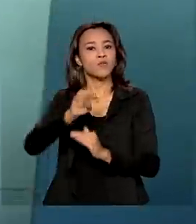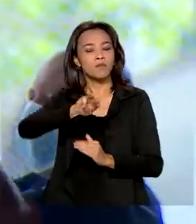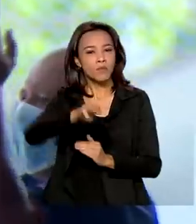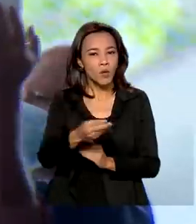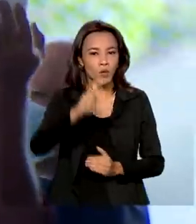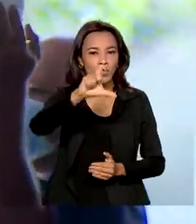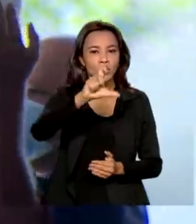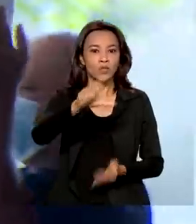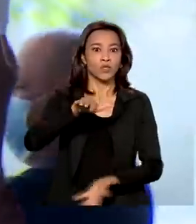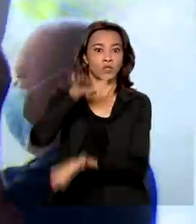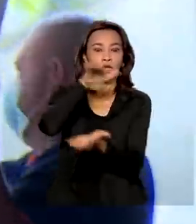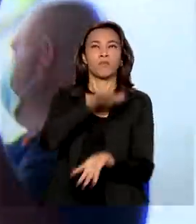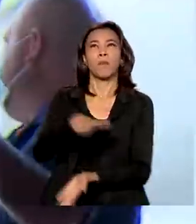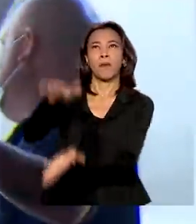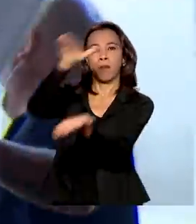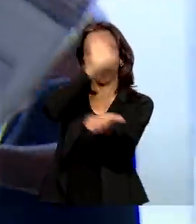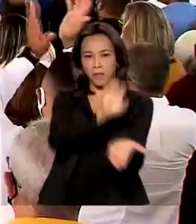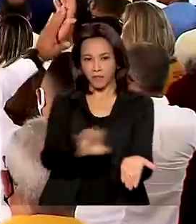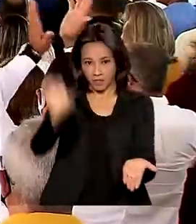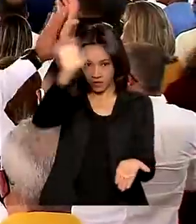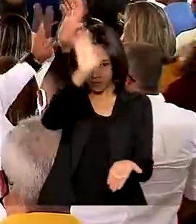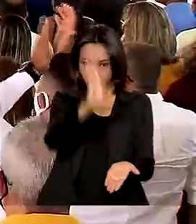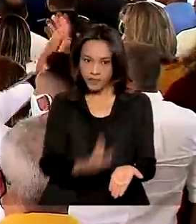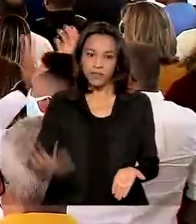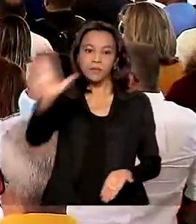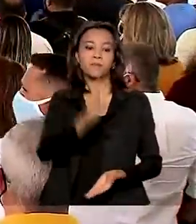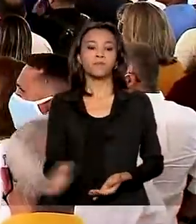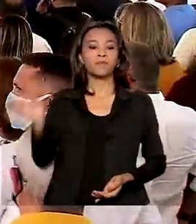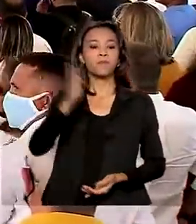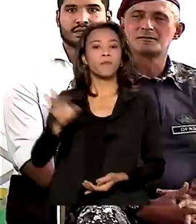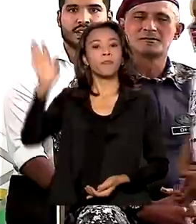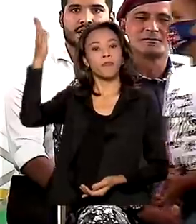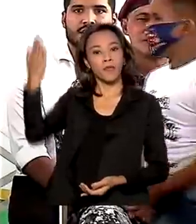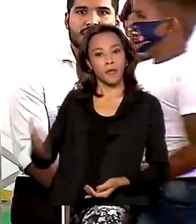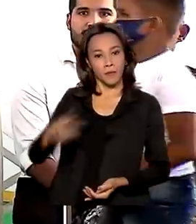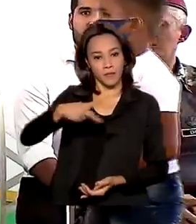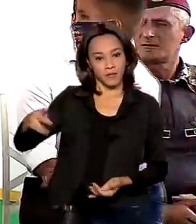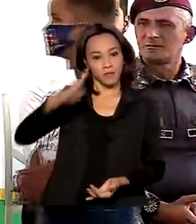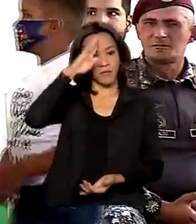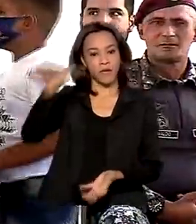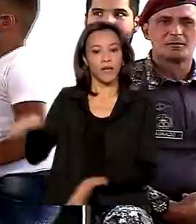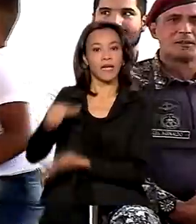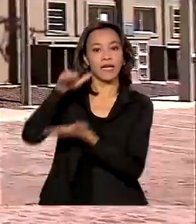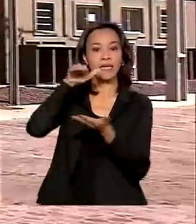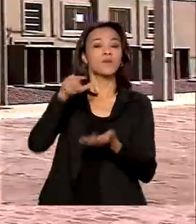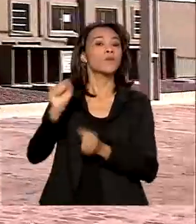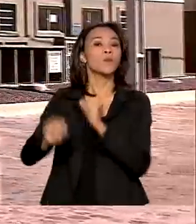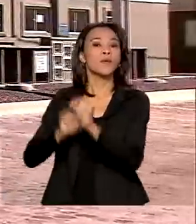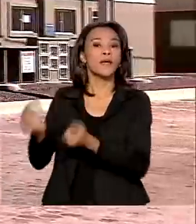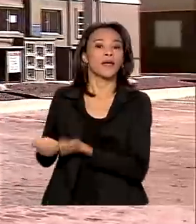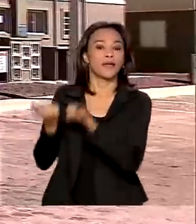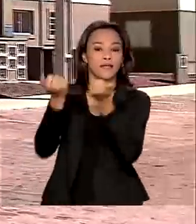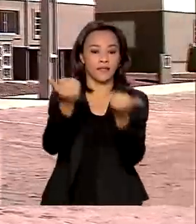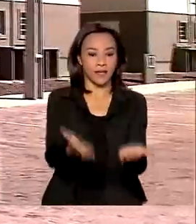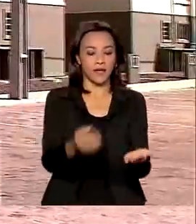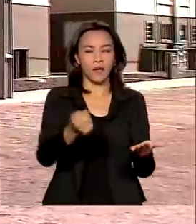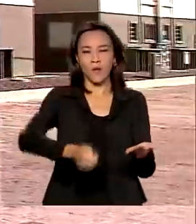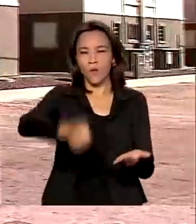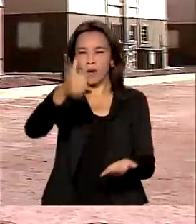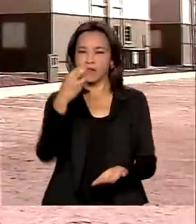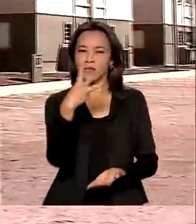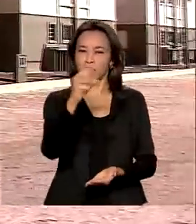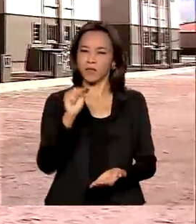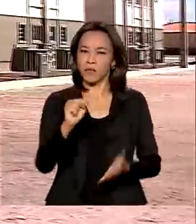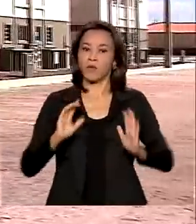vacina distribuídas pelo Brasil. Presidente Jair Bolsonaro participa da entrega de quase 3 mil moradias do programa